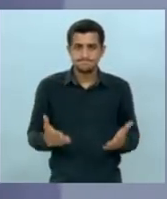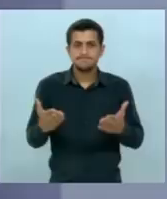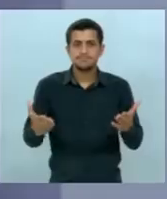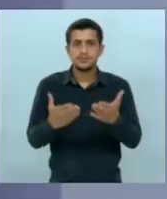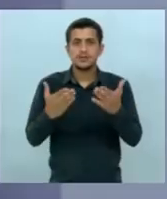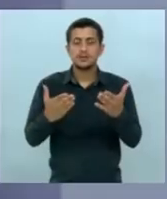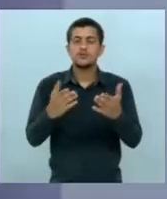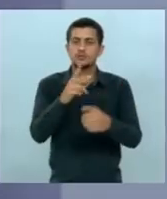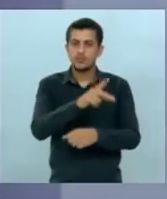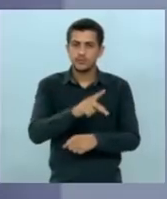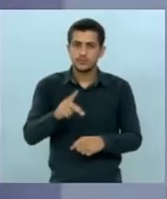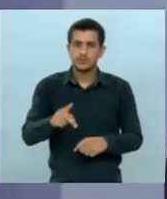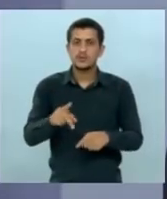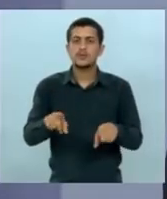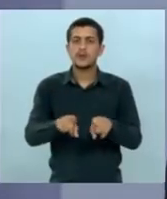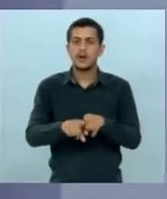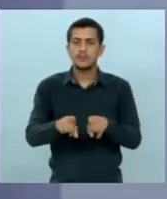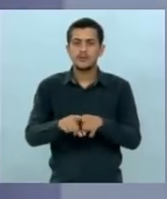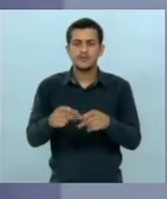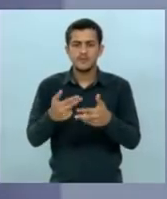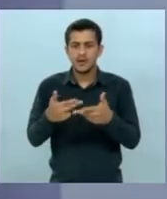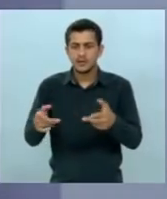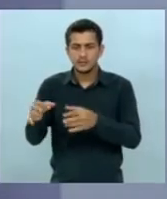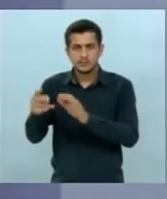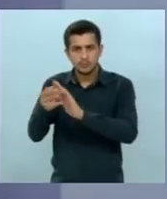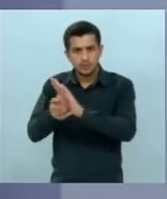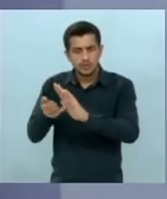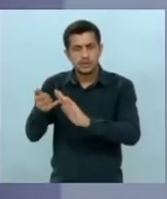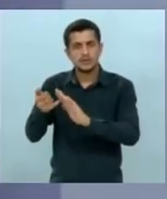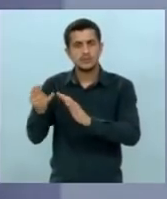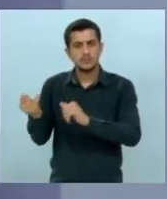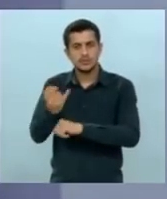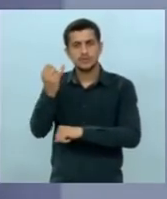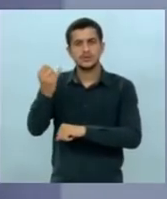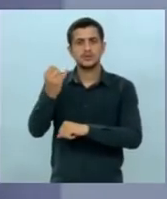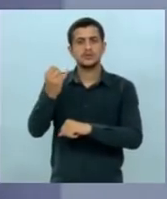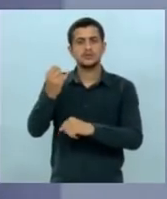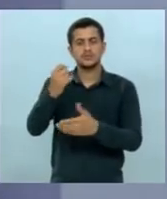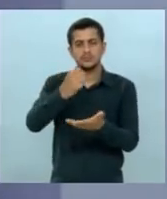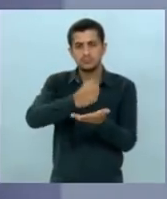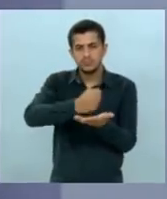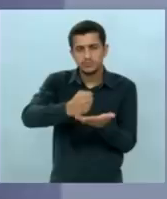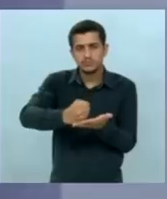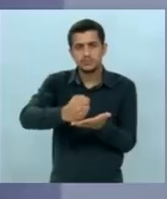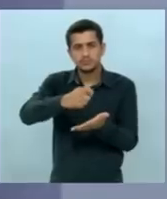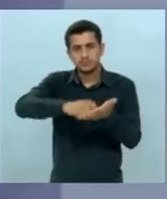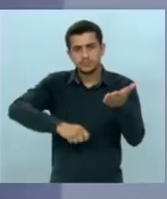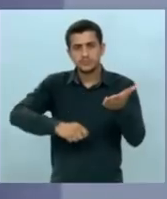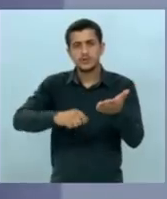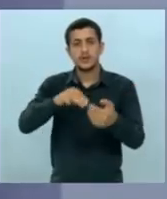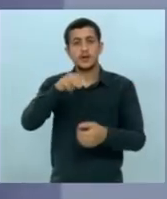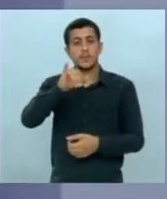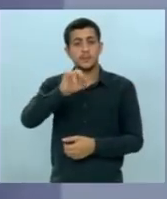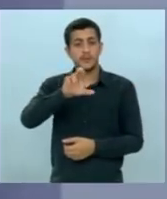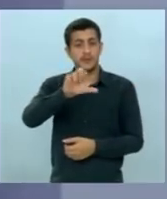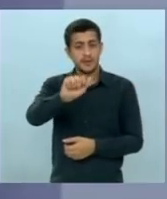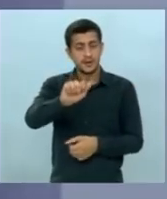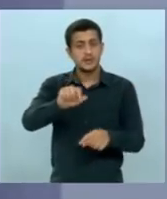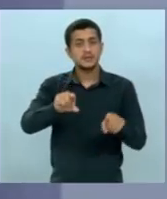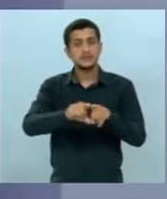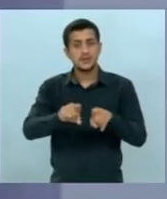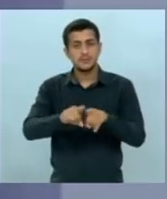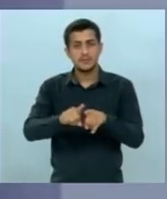avançamos nos programas que são fundamentais como matrícula digital mira educação que combate a